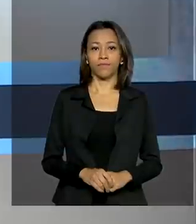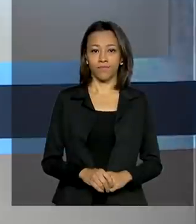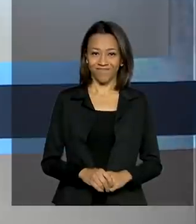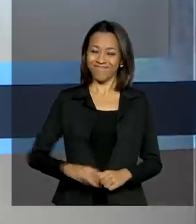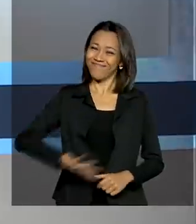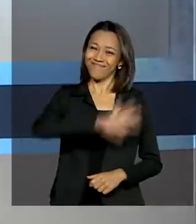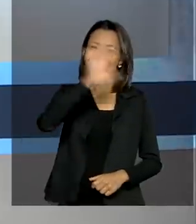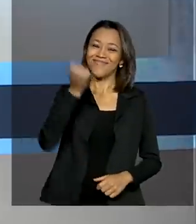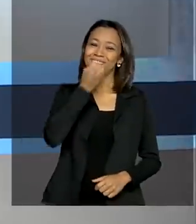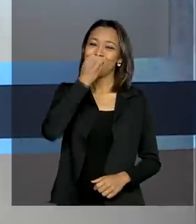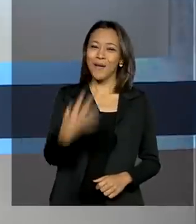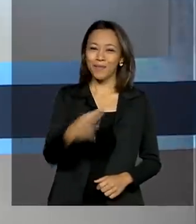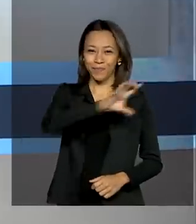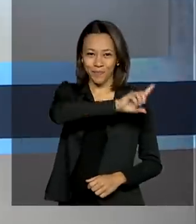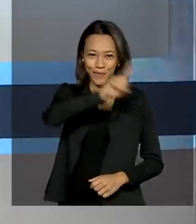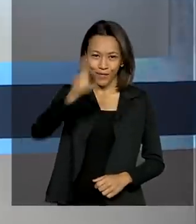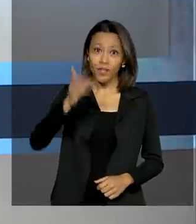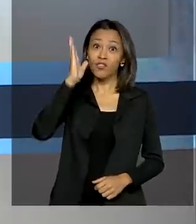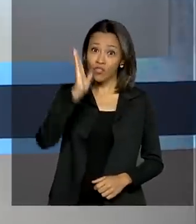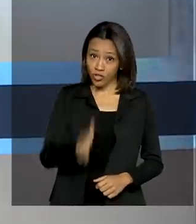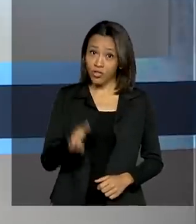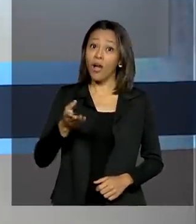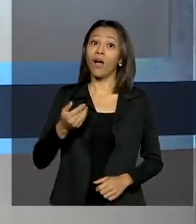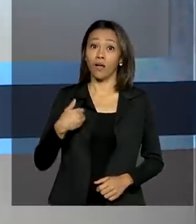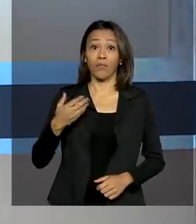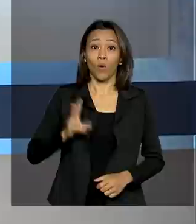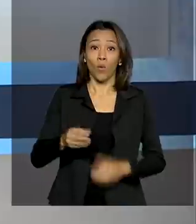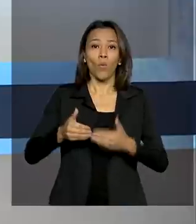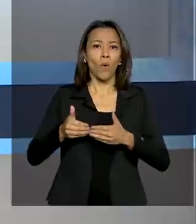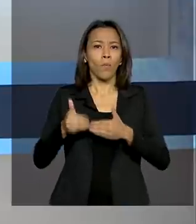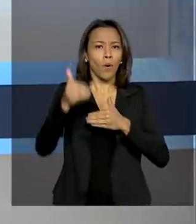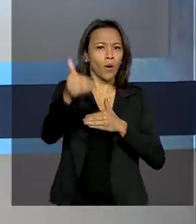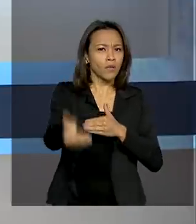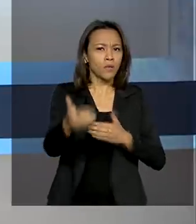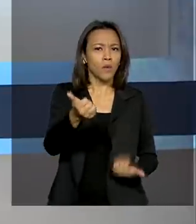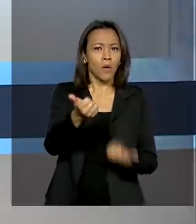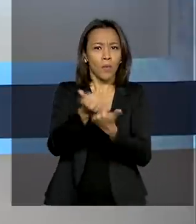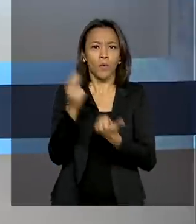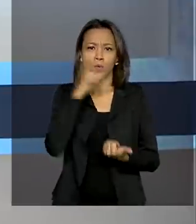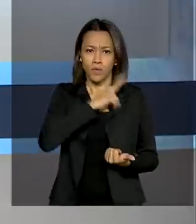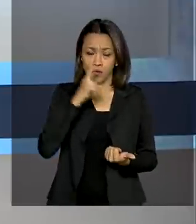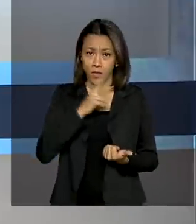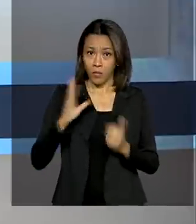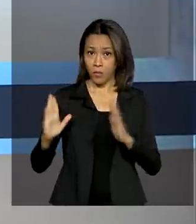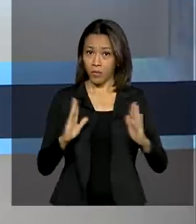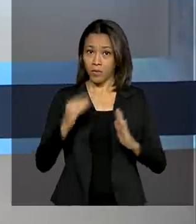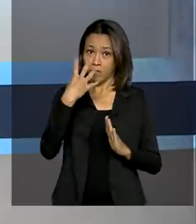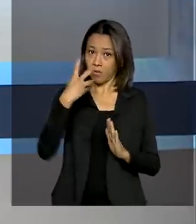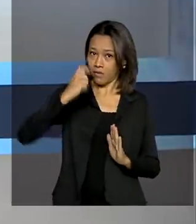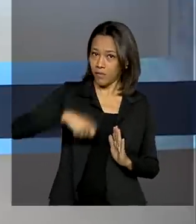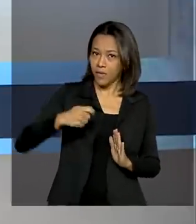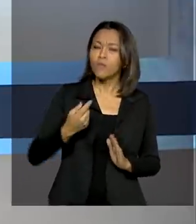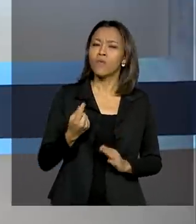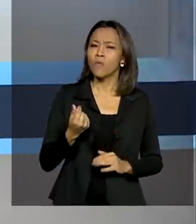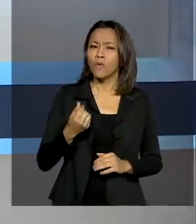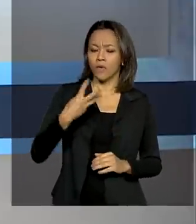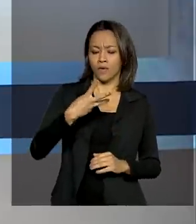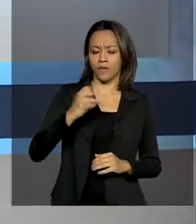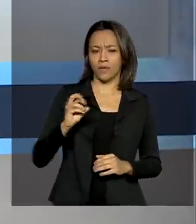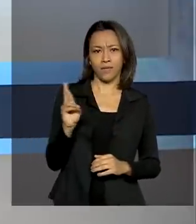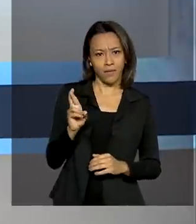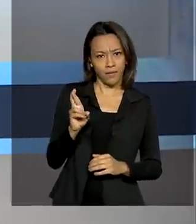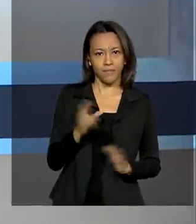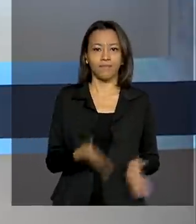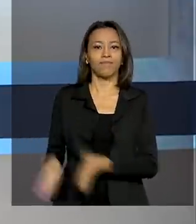Olá, bom dia. Já está valendo a prorrogação do auxílio emergencial por mais quatro meses, no valor de 300